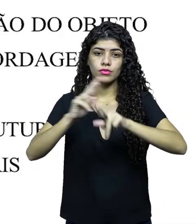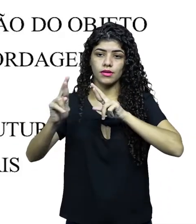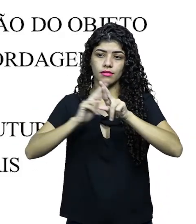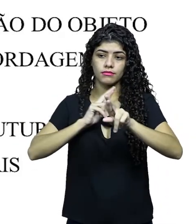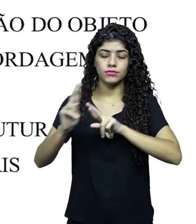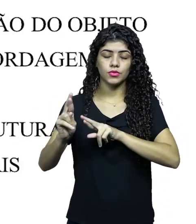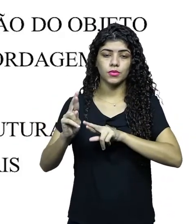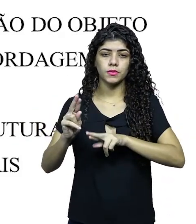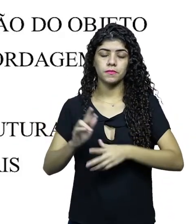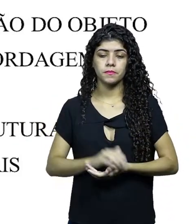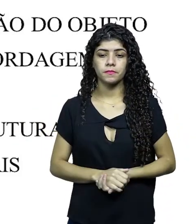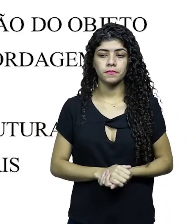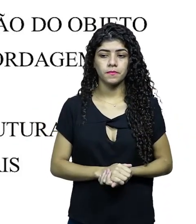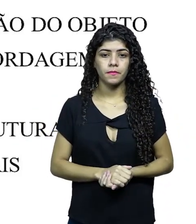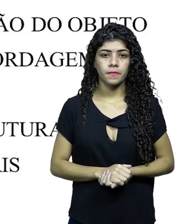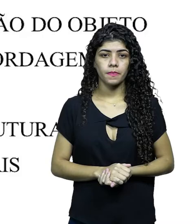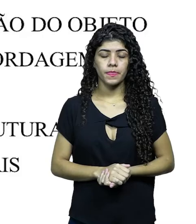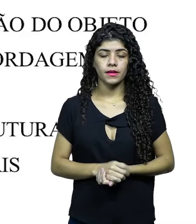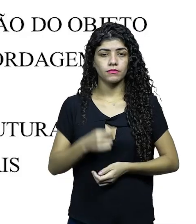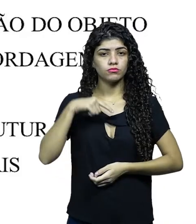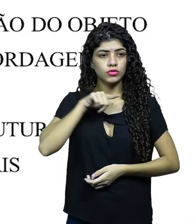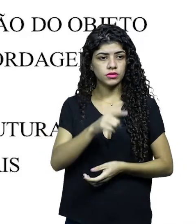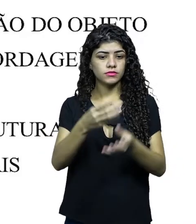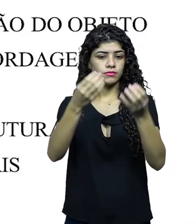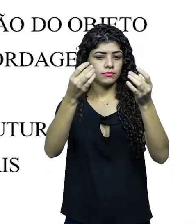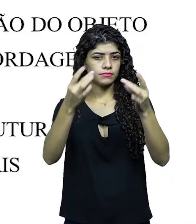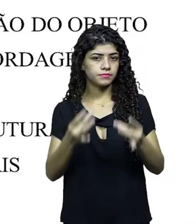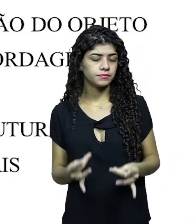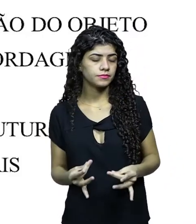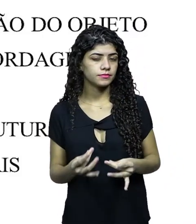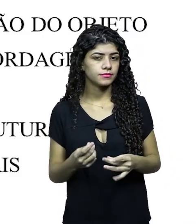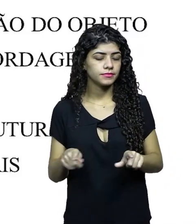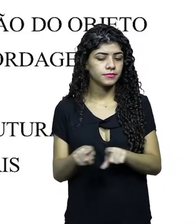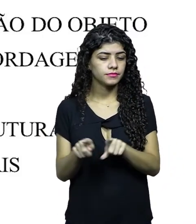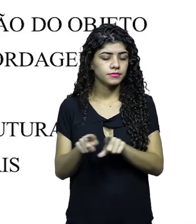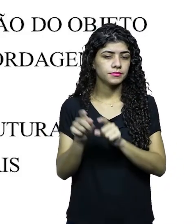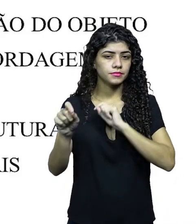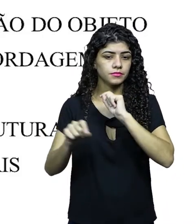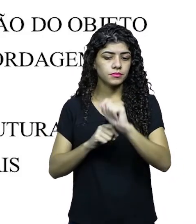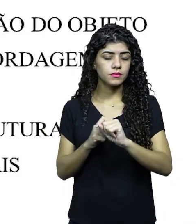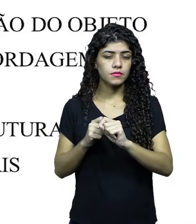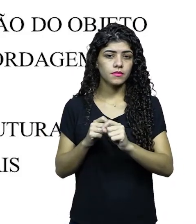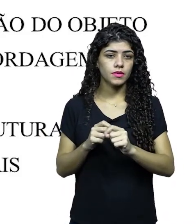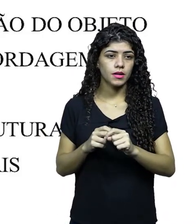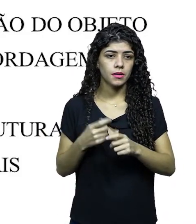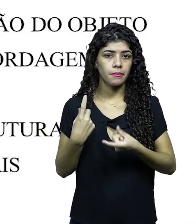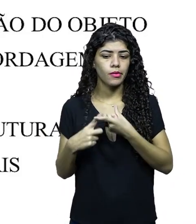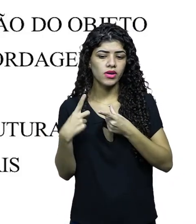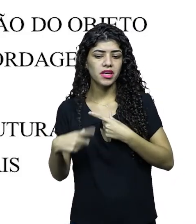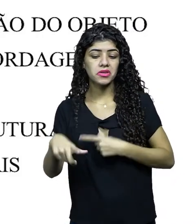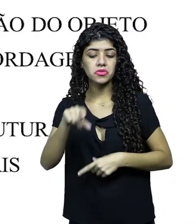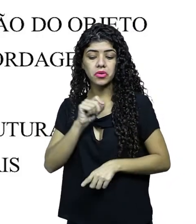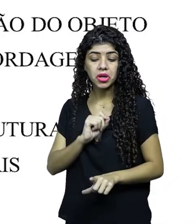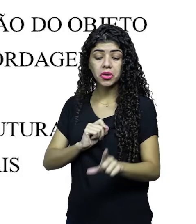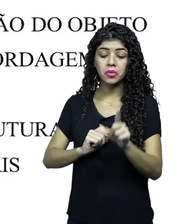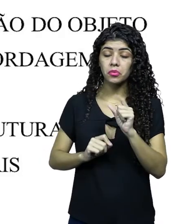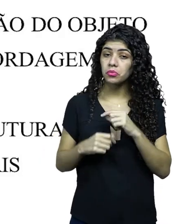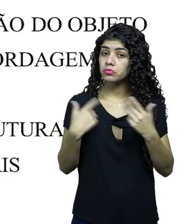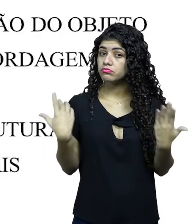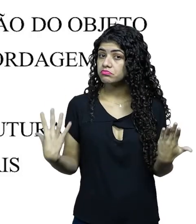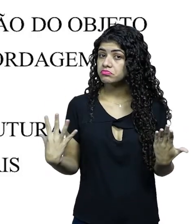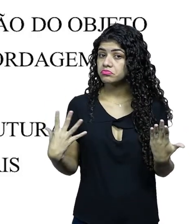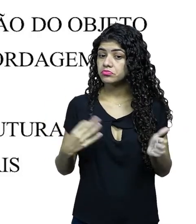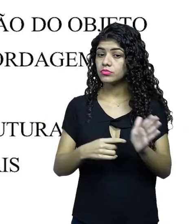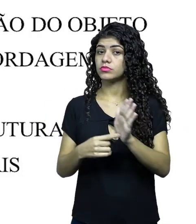tudo isso se relaciona com esses personagens, objetos reais que você vai retratar. Você vai ter que também justificar todas essas suas